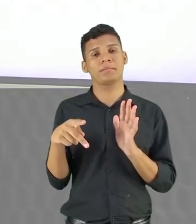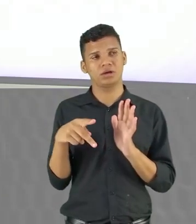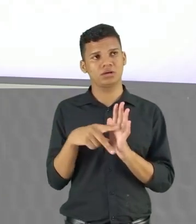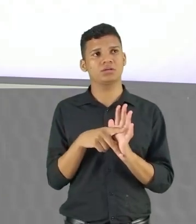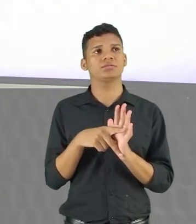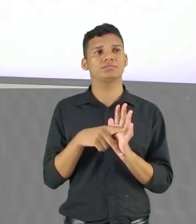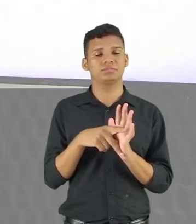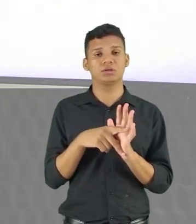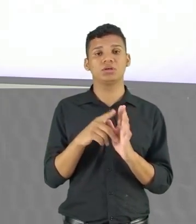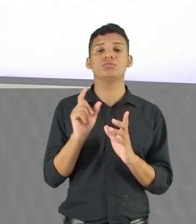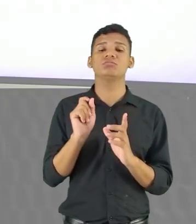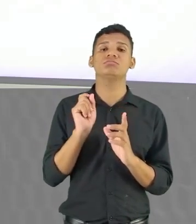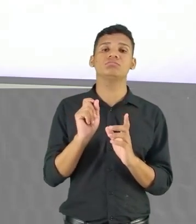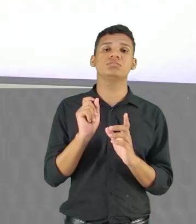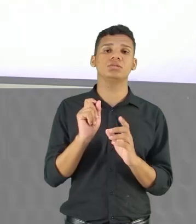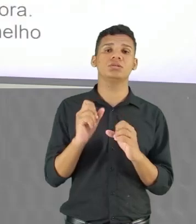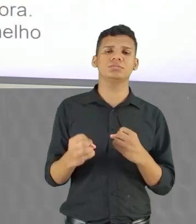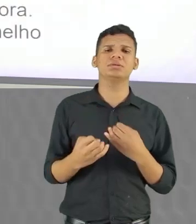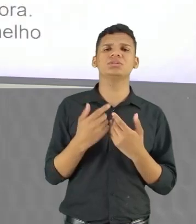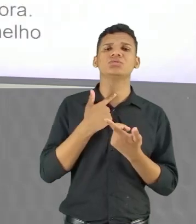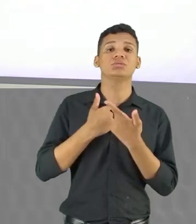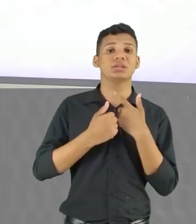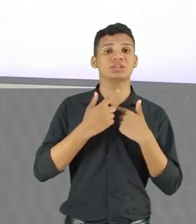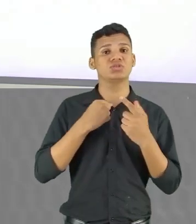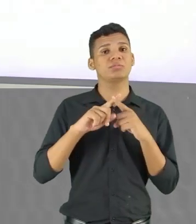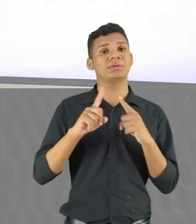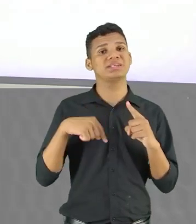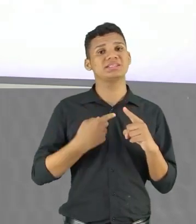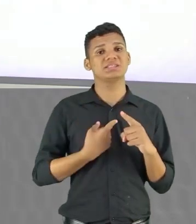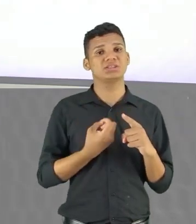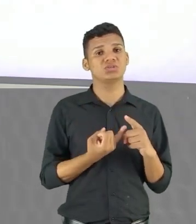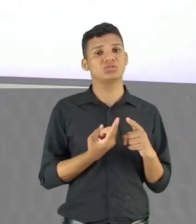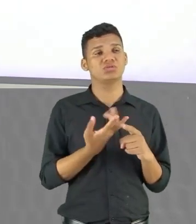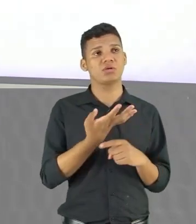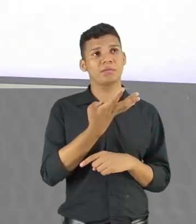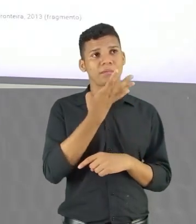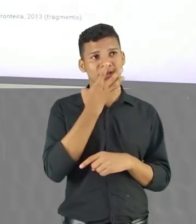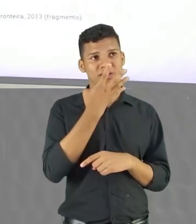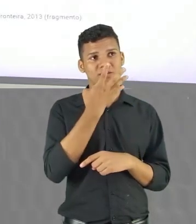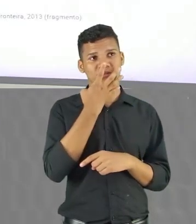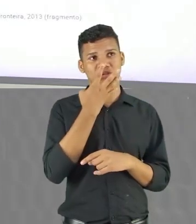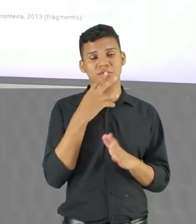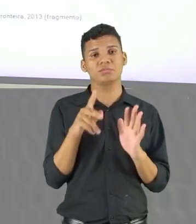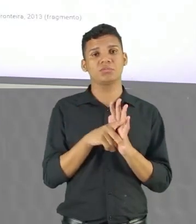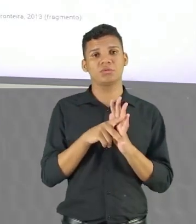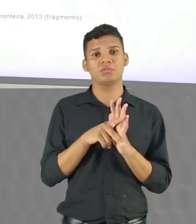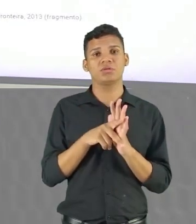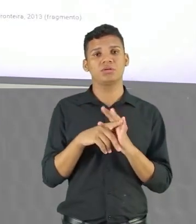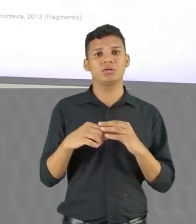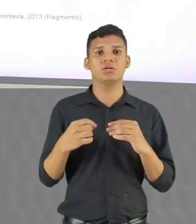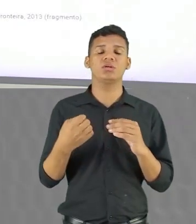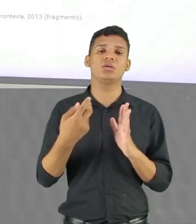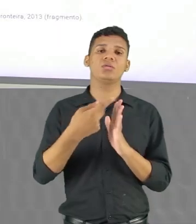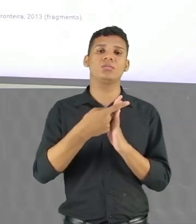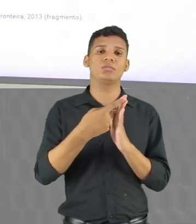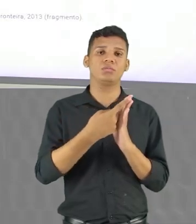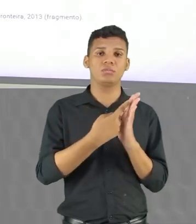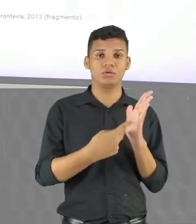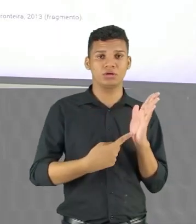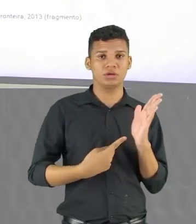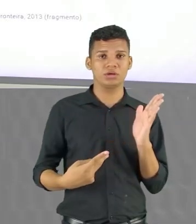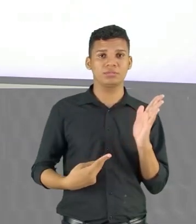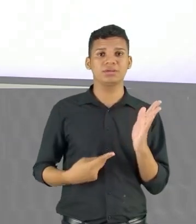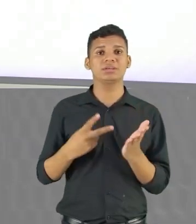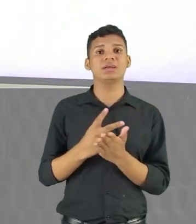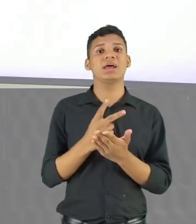Pacífica Ao desejo E se a gente For observar Aqui no poema Até a forma Como ele vai descrevendo